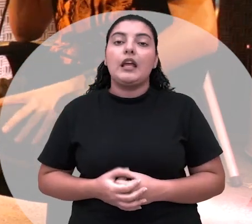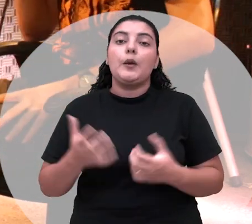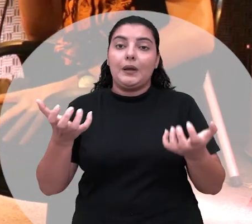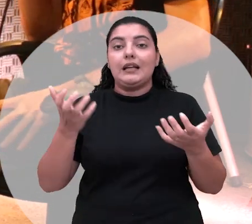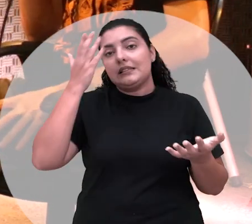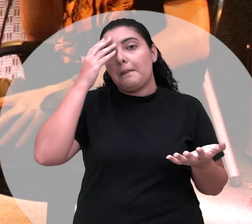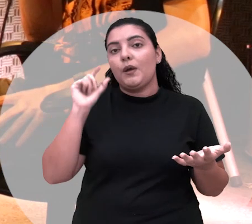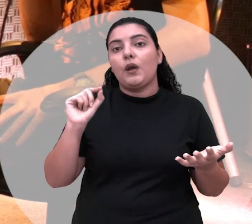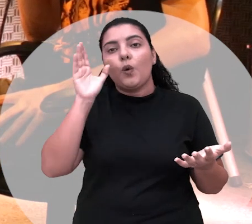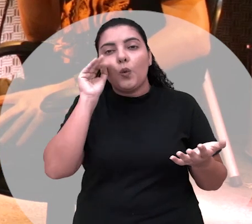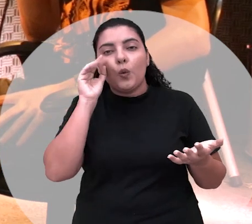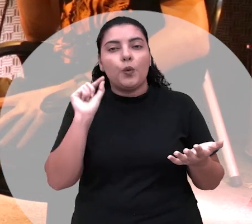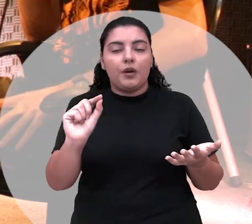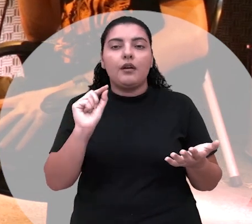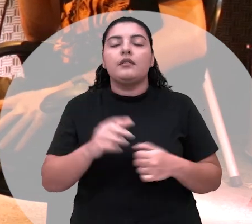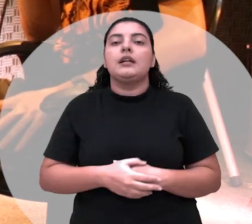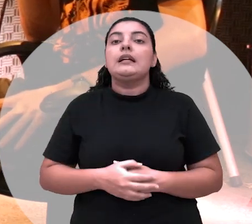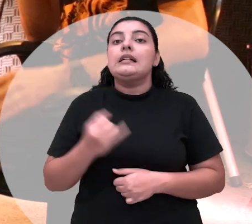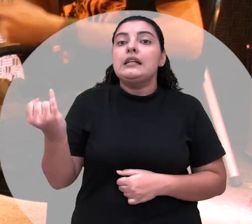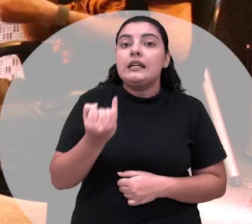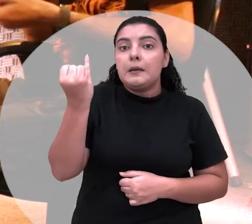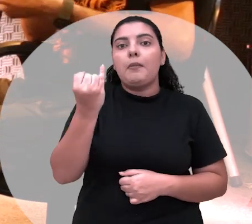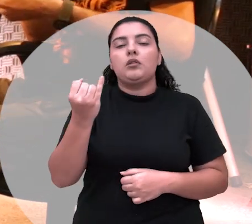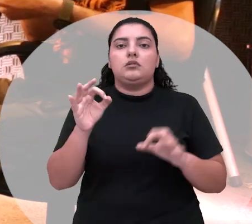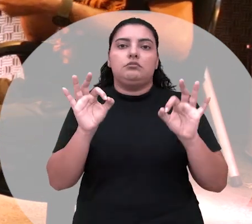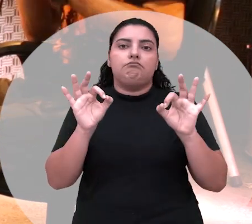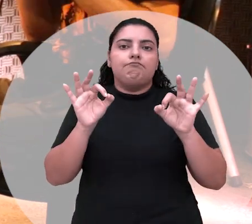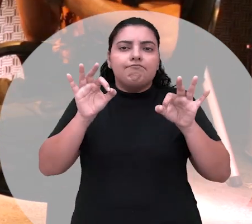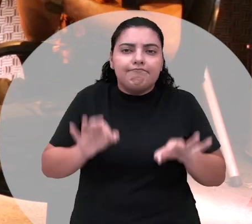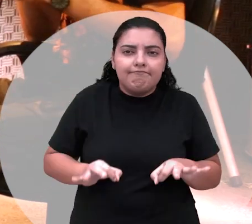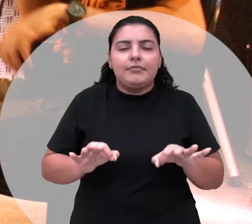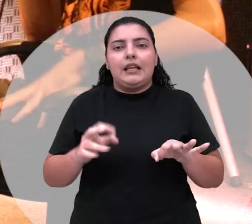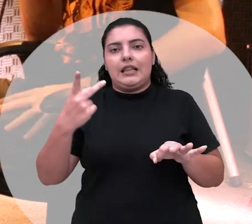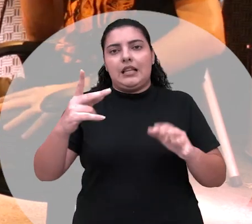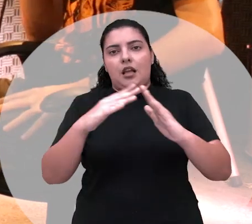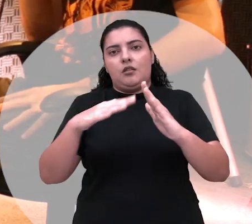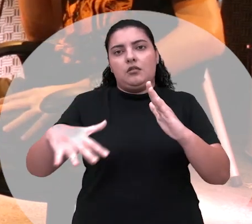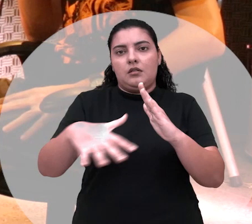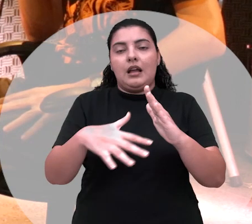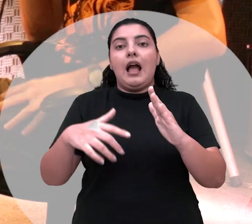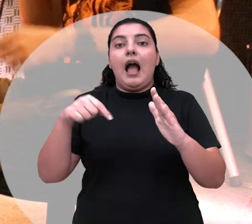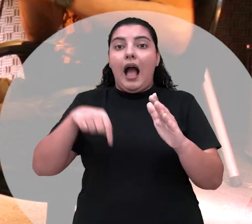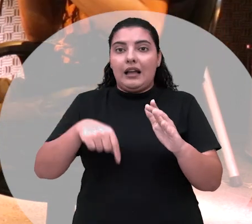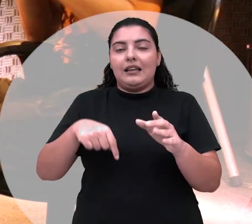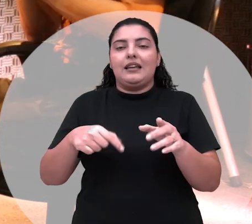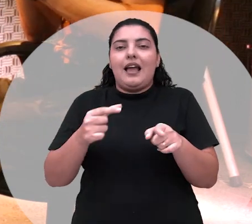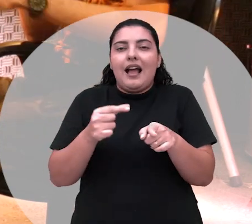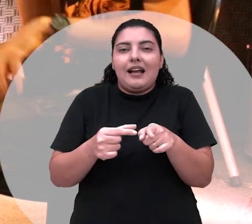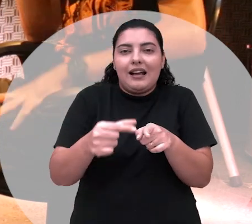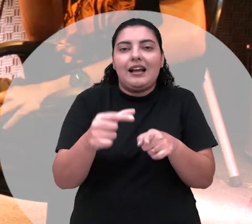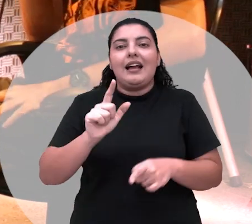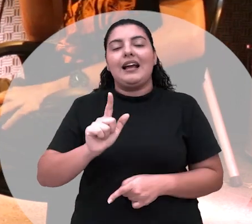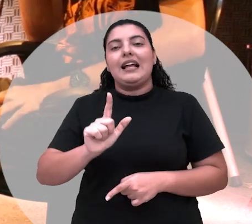saber qual foi a importância de ter firmado o terreiro da senhora dentro da Granja Lisboa qual é